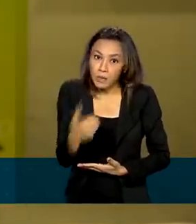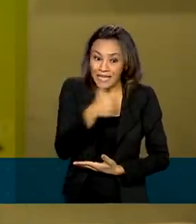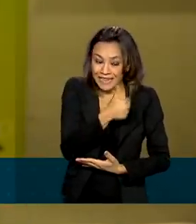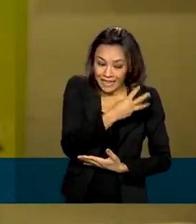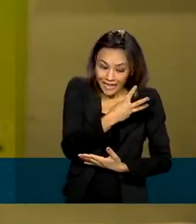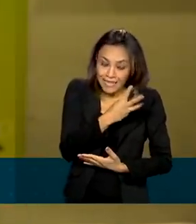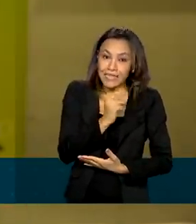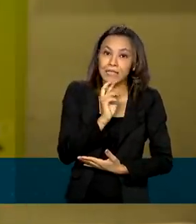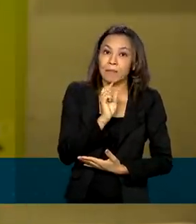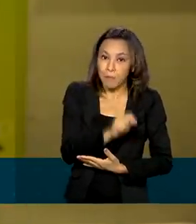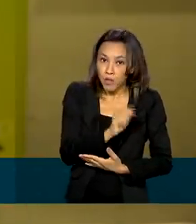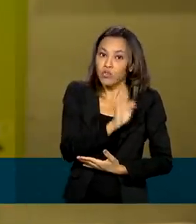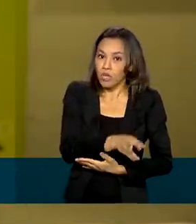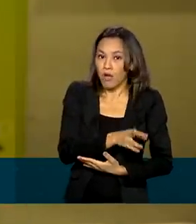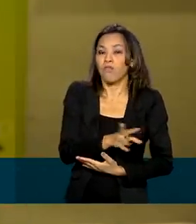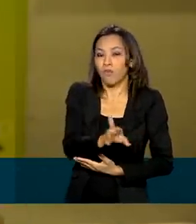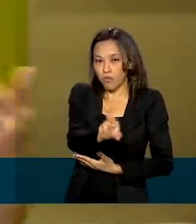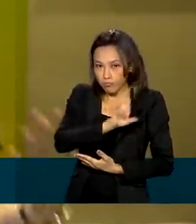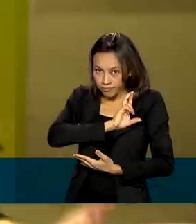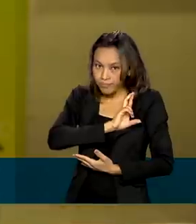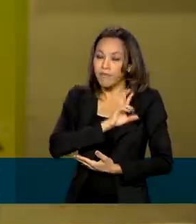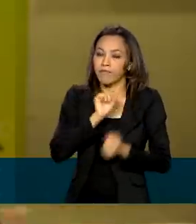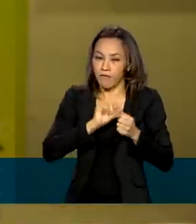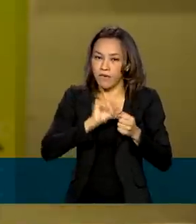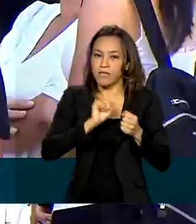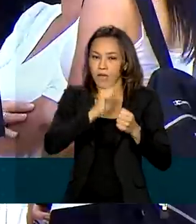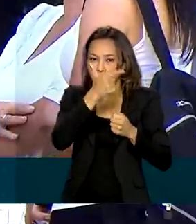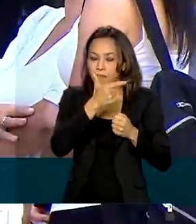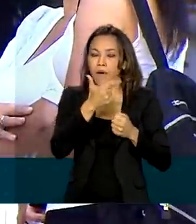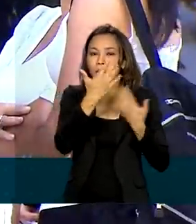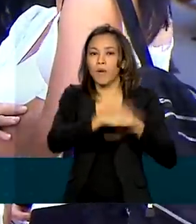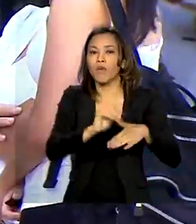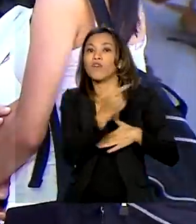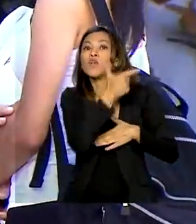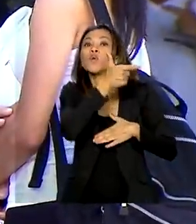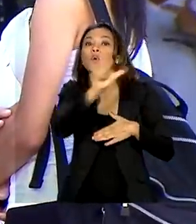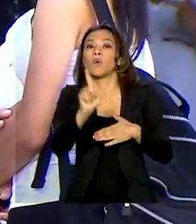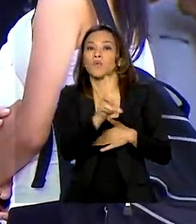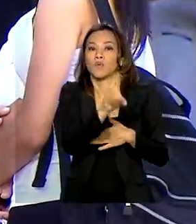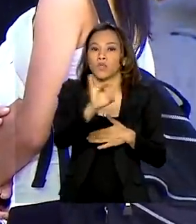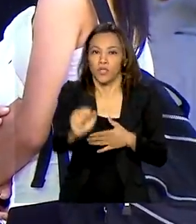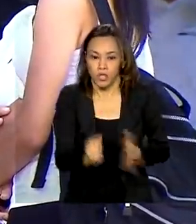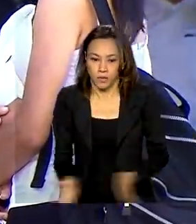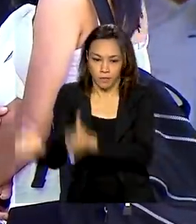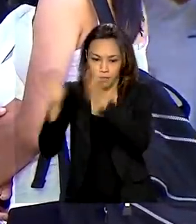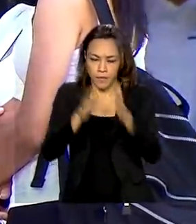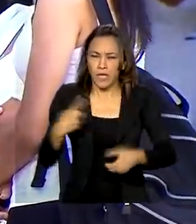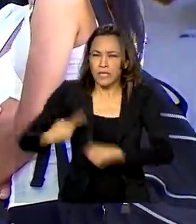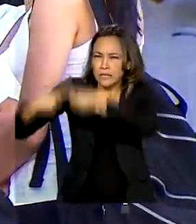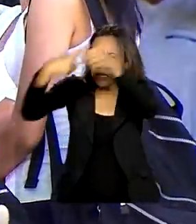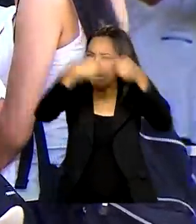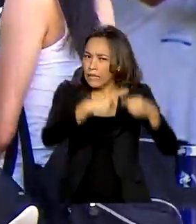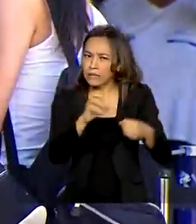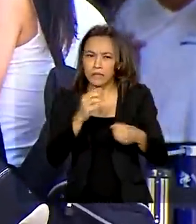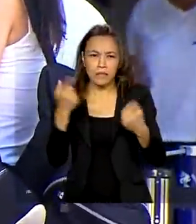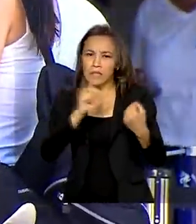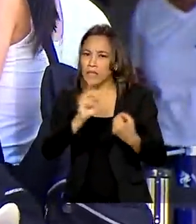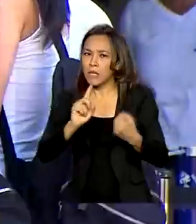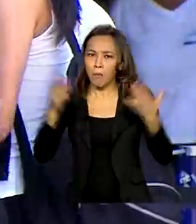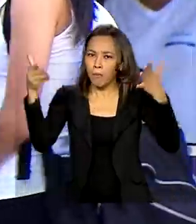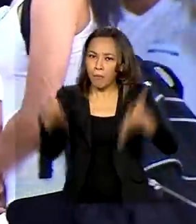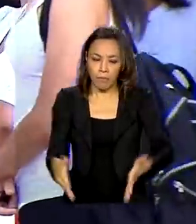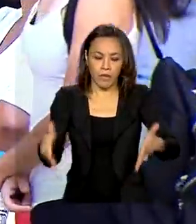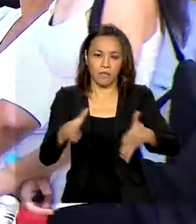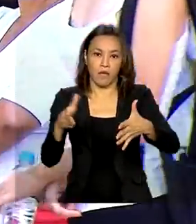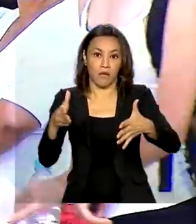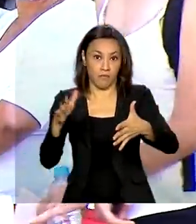mil já foram atendidos e farão o exame em outra data. Municípios que não participaram do Enem por causa da pandemia de covid